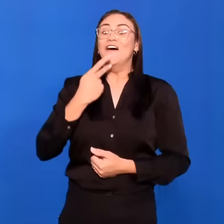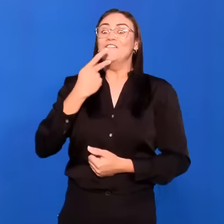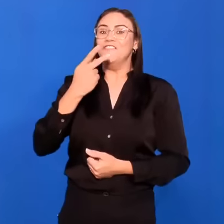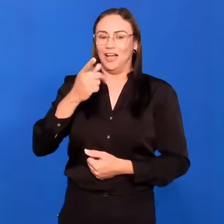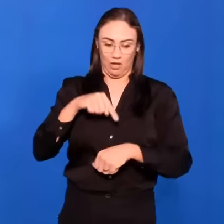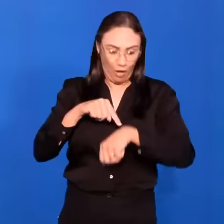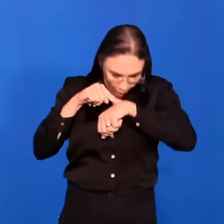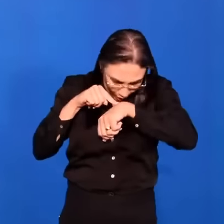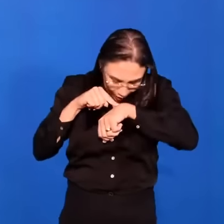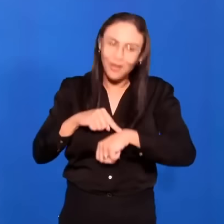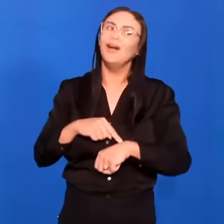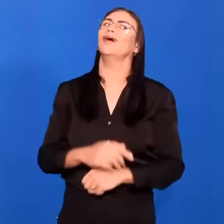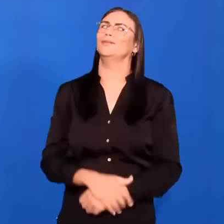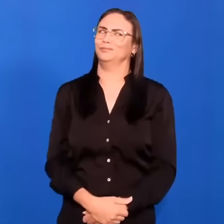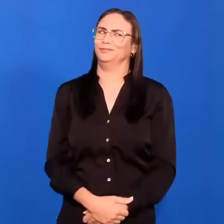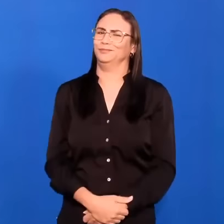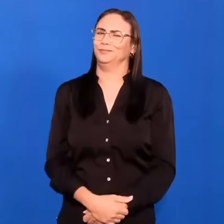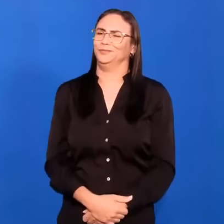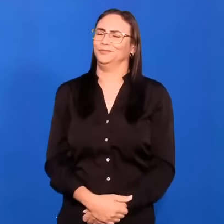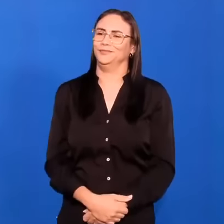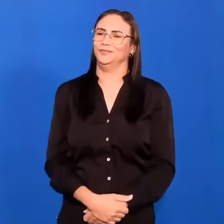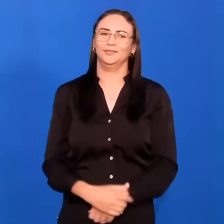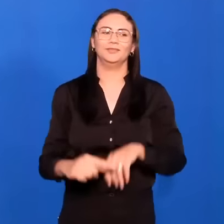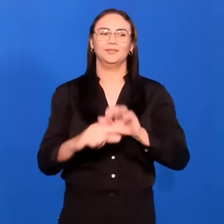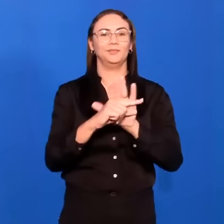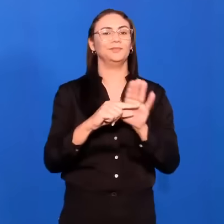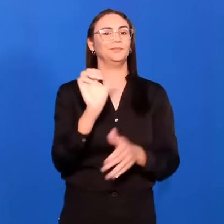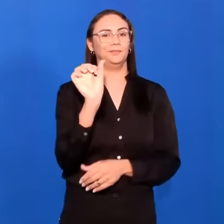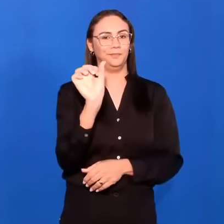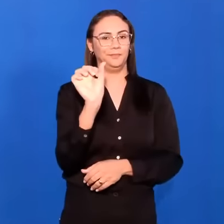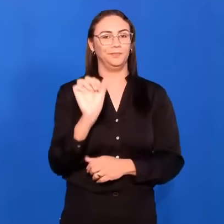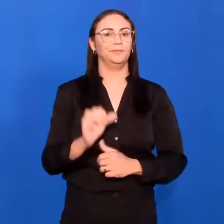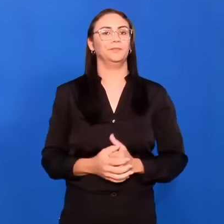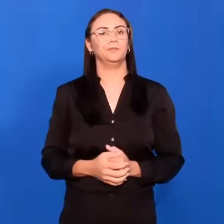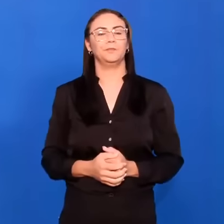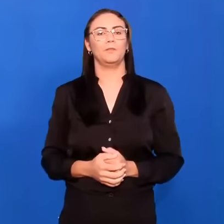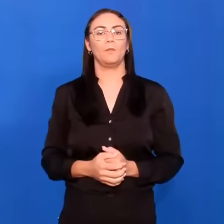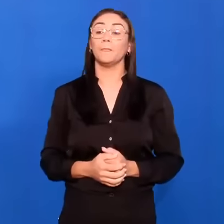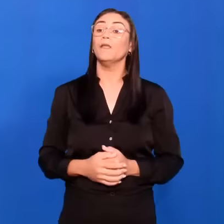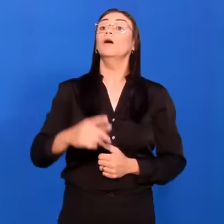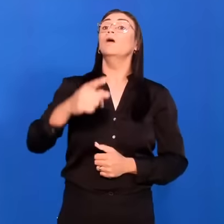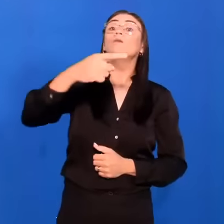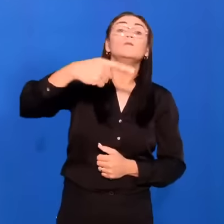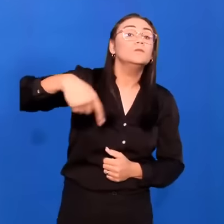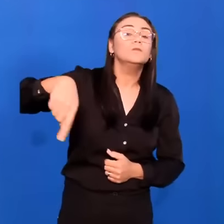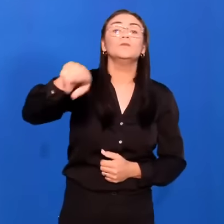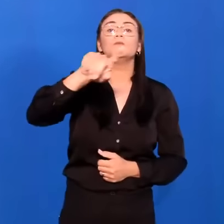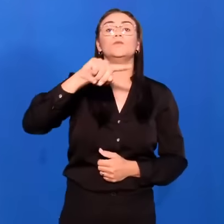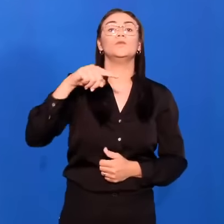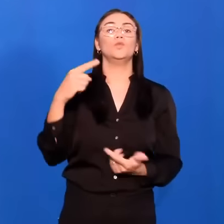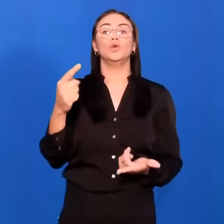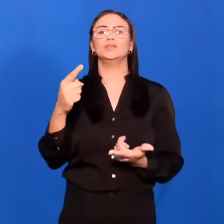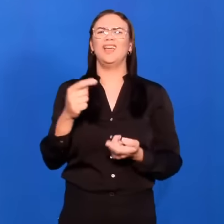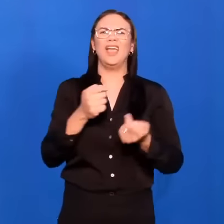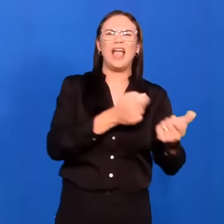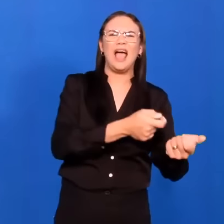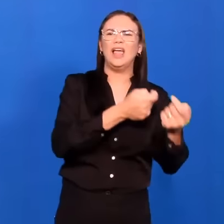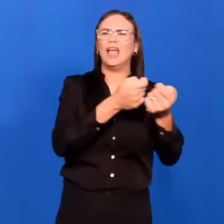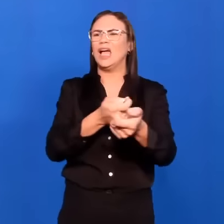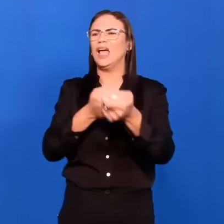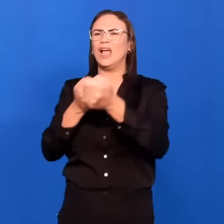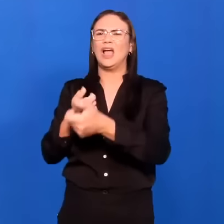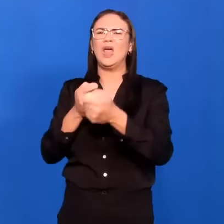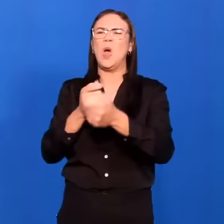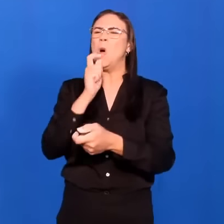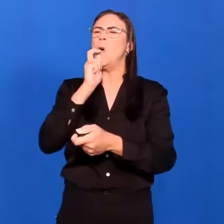Verso 6. E que nesta matéria, ninguém ofenda nem defraude. Defraudar, é enganar seu irmão. Porque o